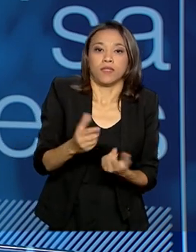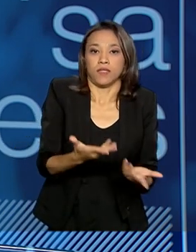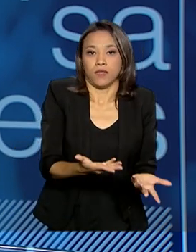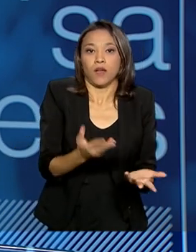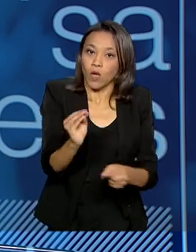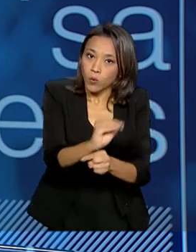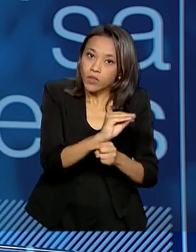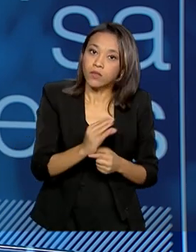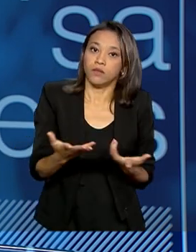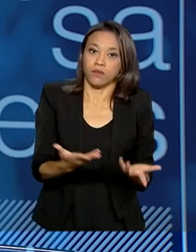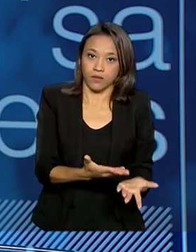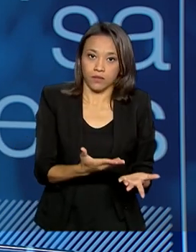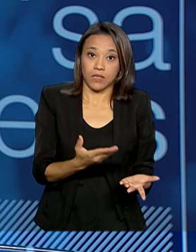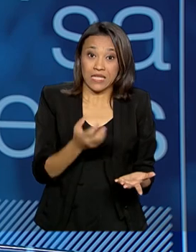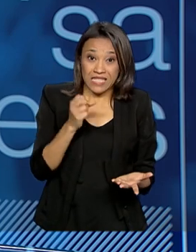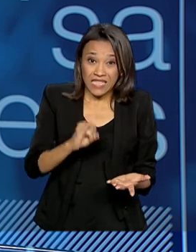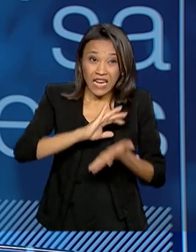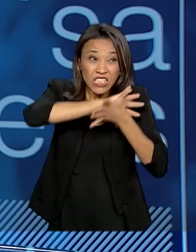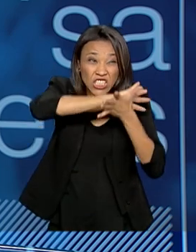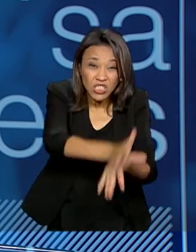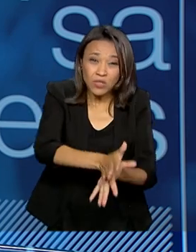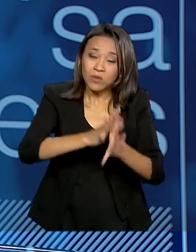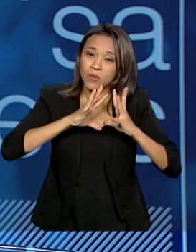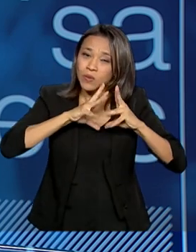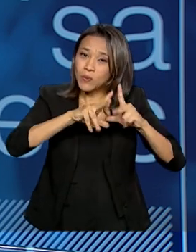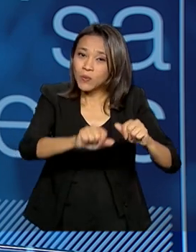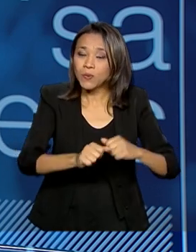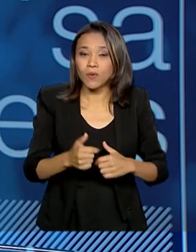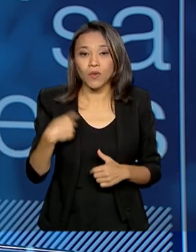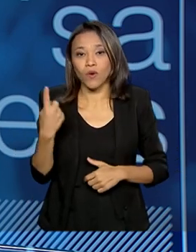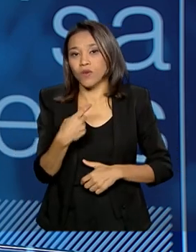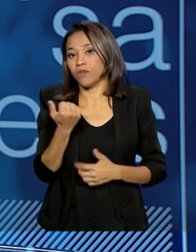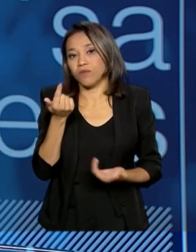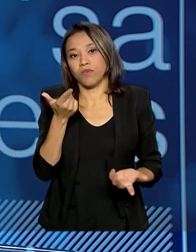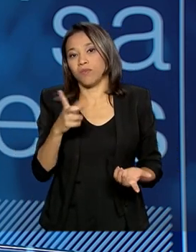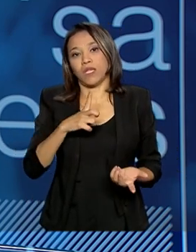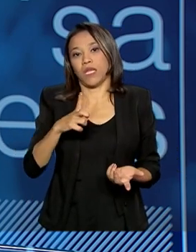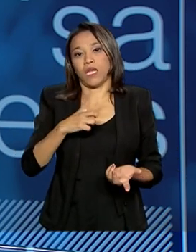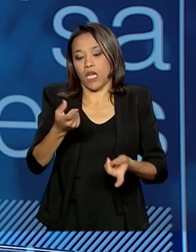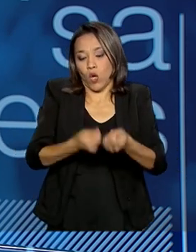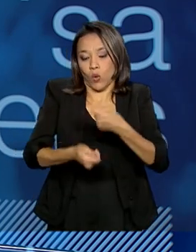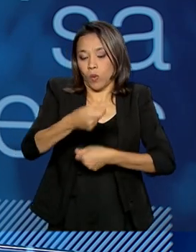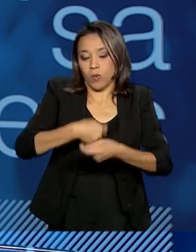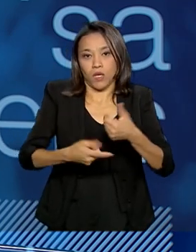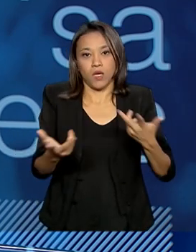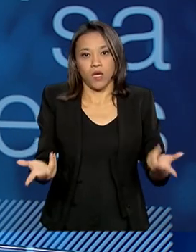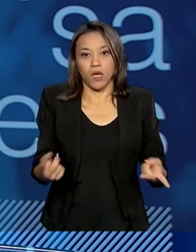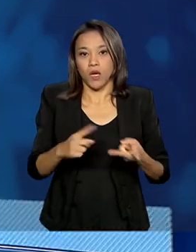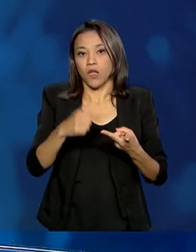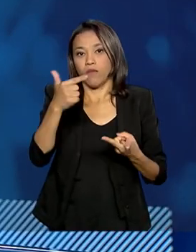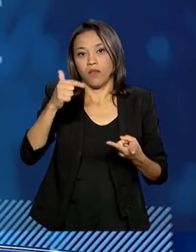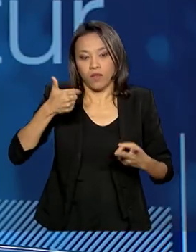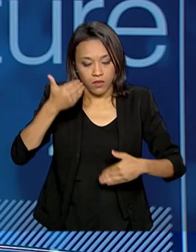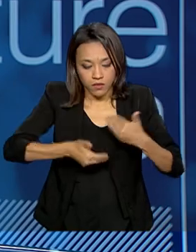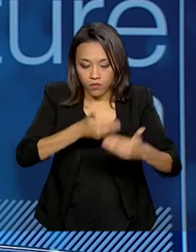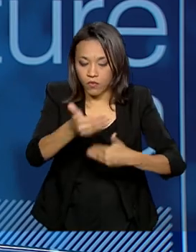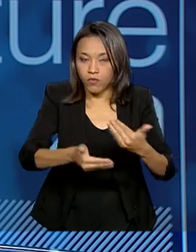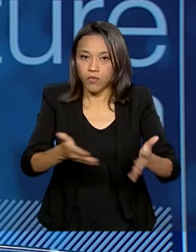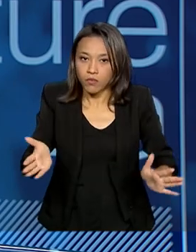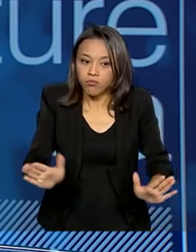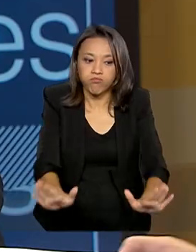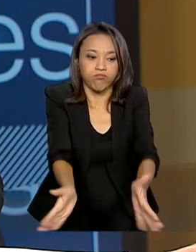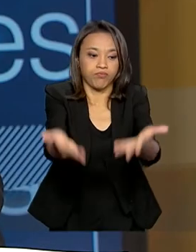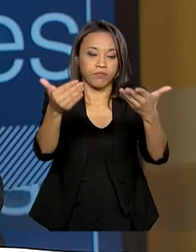preservando. Se ela acabar com tudo, a gente não vai ter uma economia, não vai ter o desenvolvimento daquelas comunidades